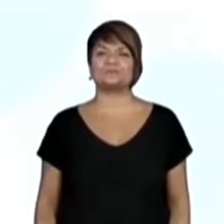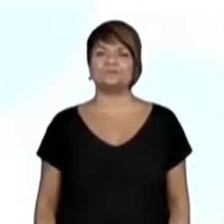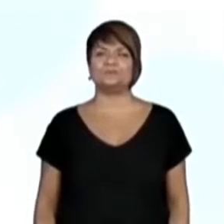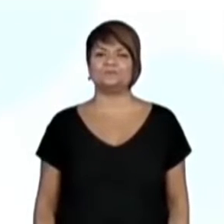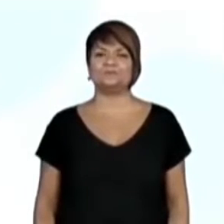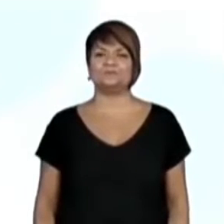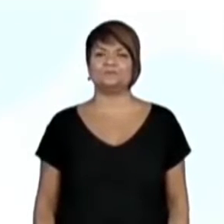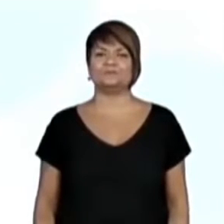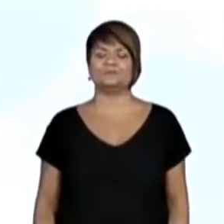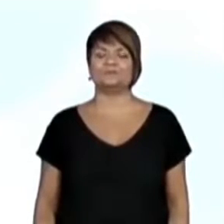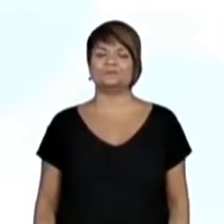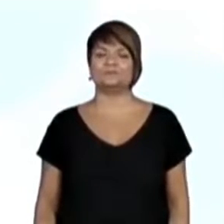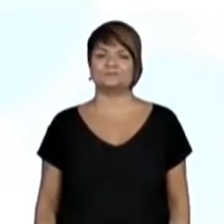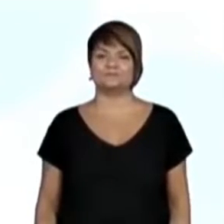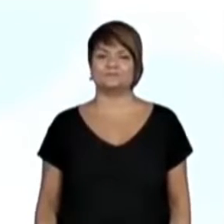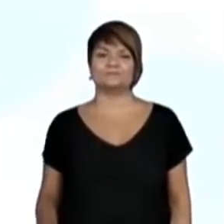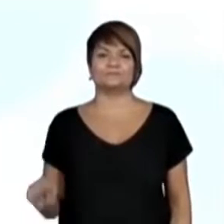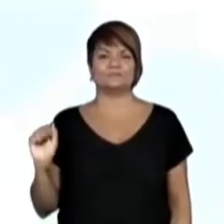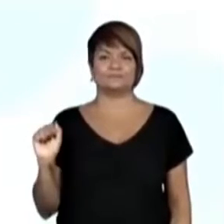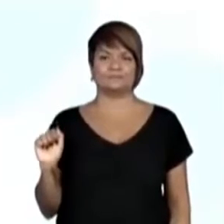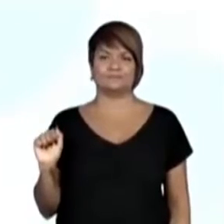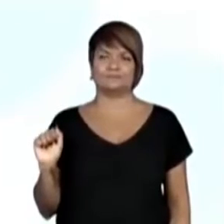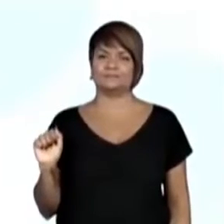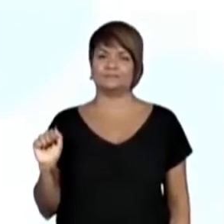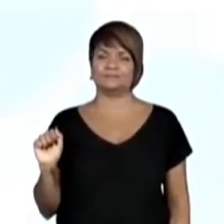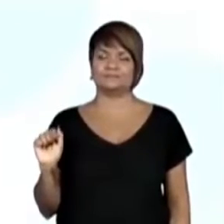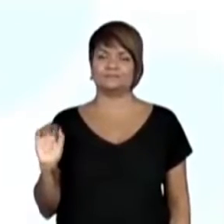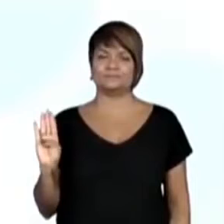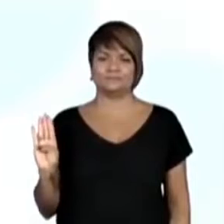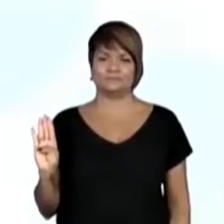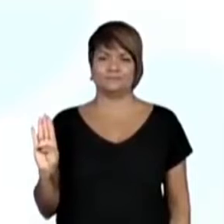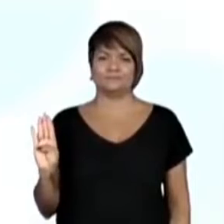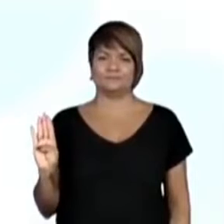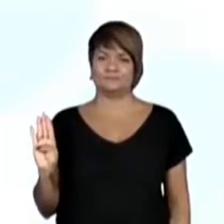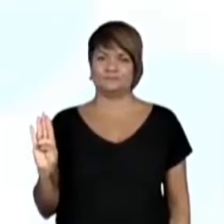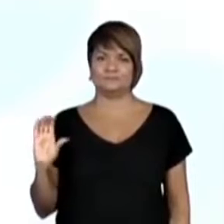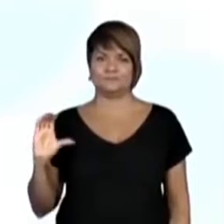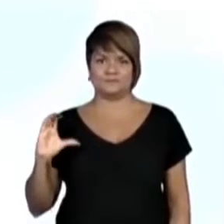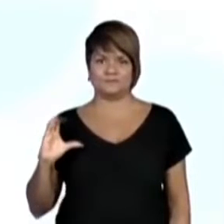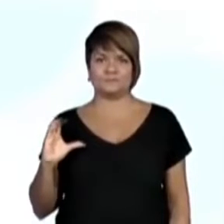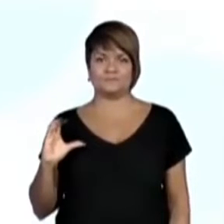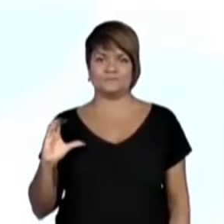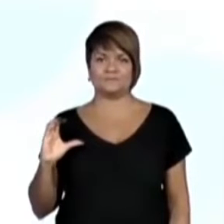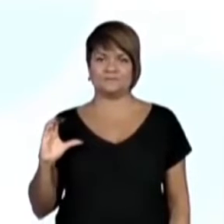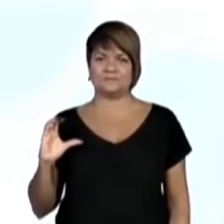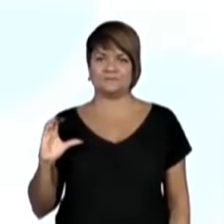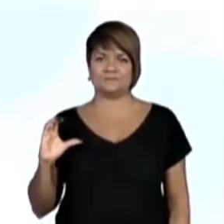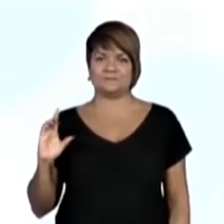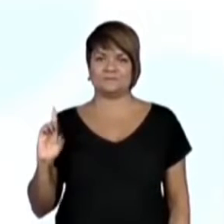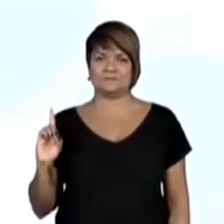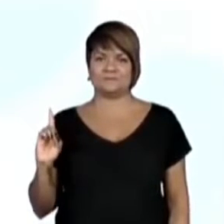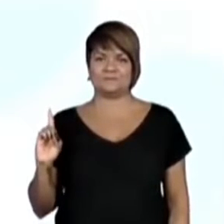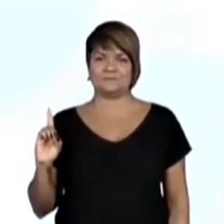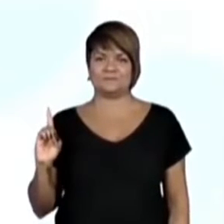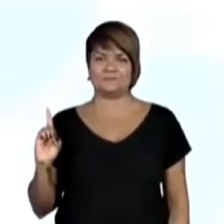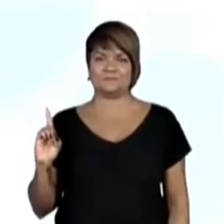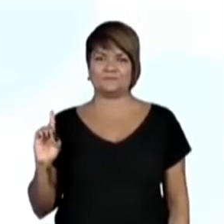Então, vamos lá? A, B, C, D,